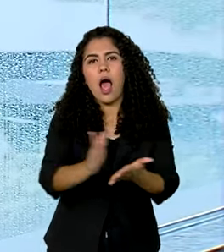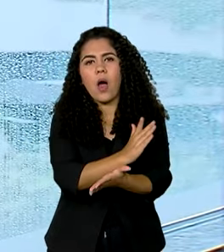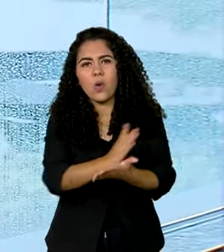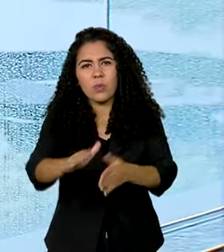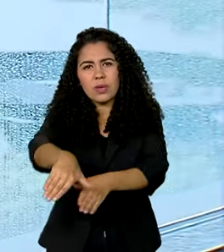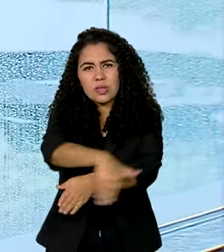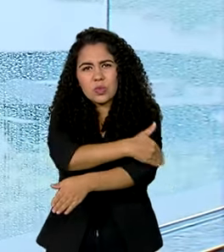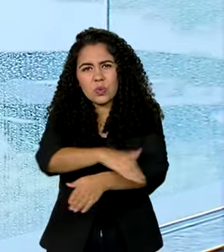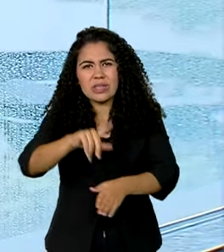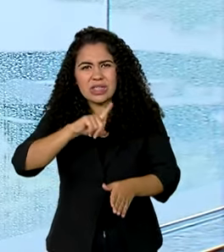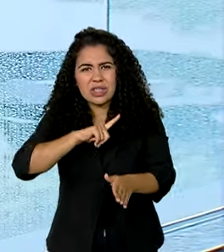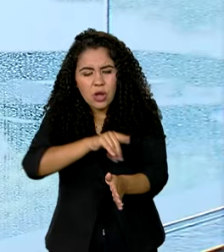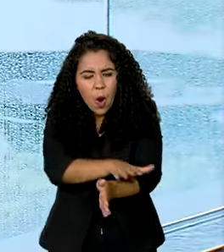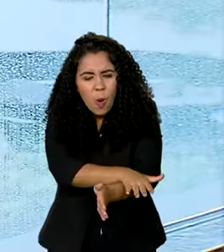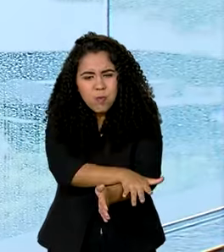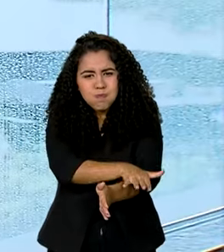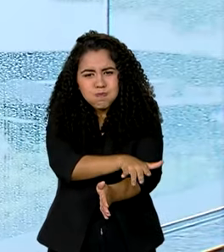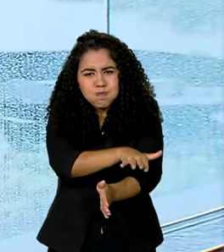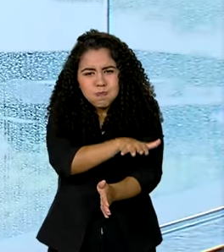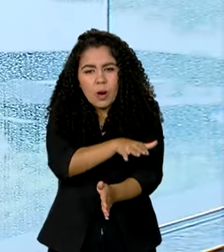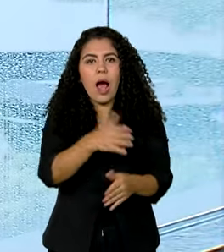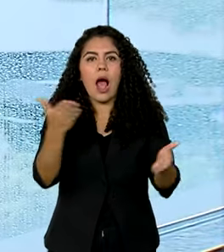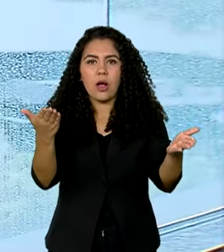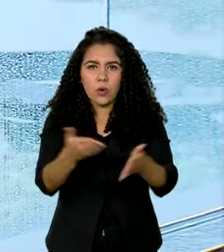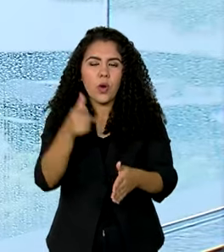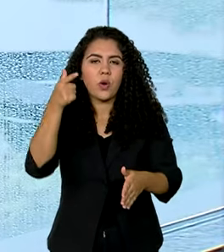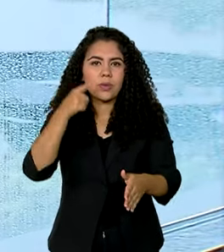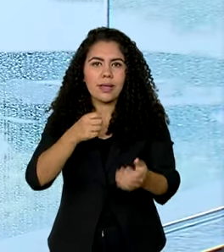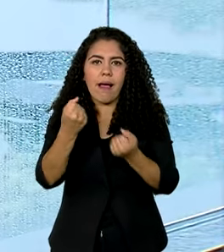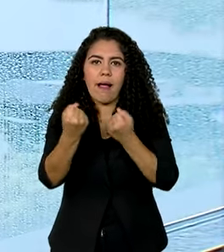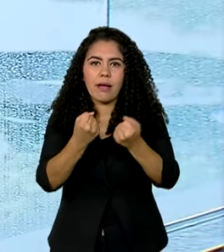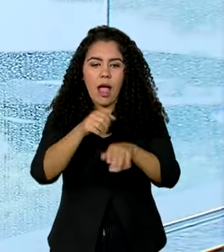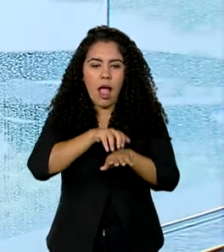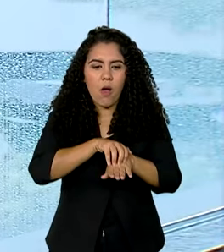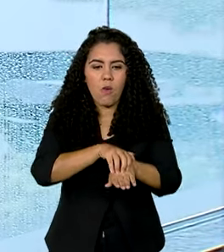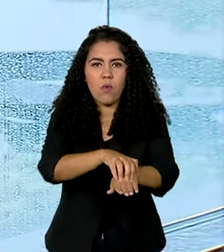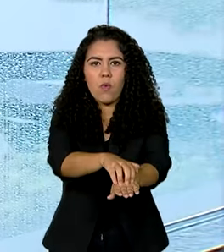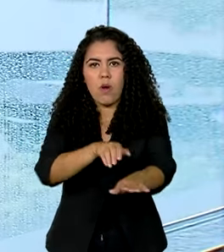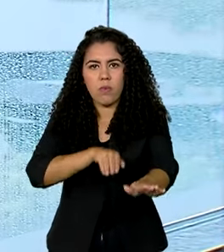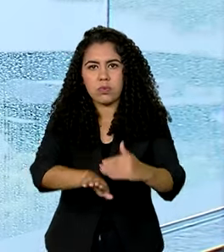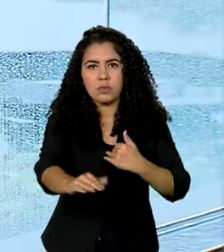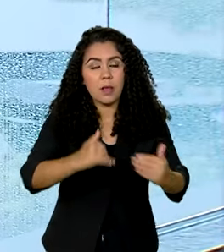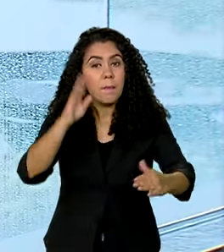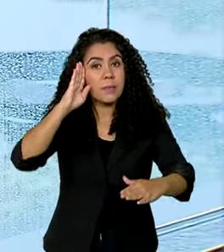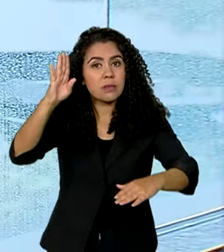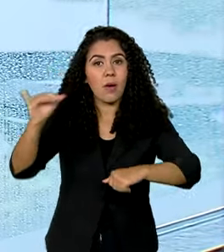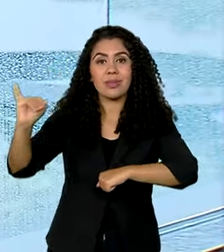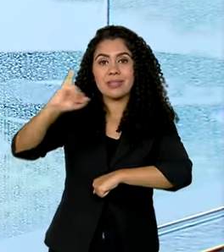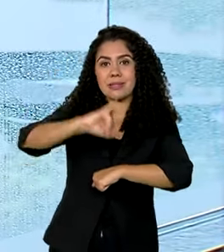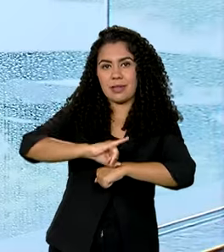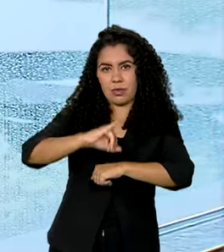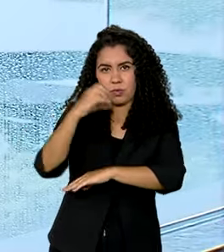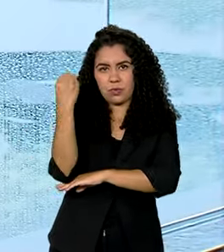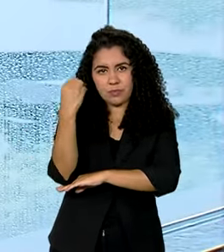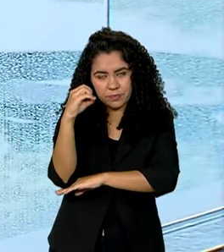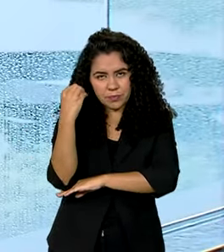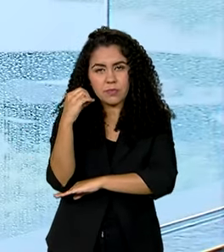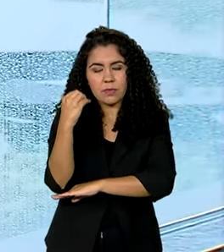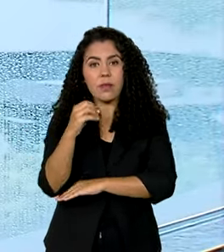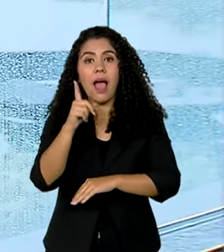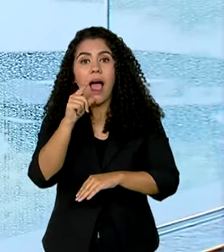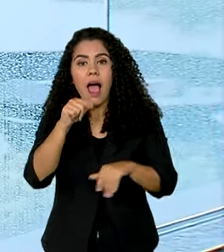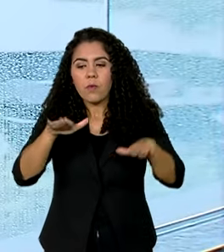alagadas, agora circulam carros, principalmente na região central de Porto Alegre. Diminuiu a água e